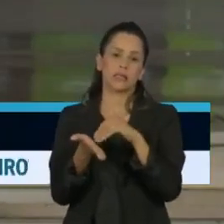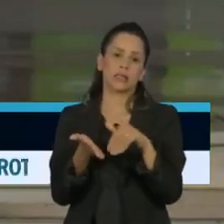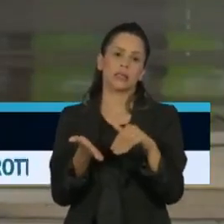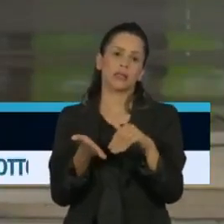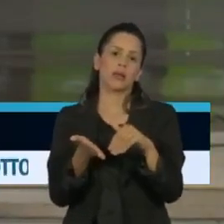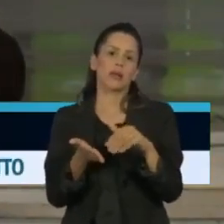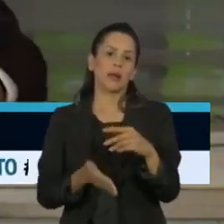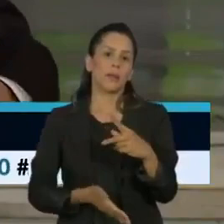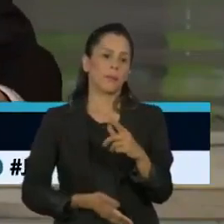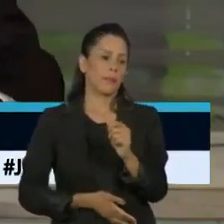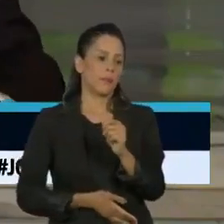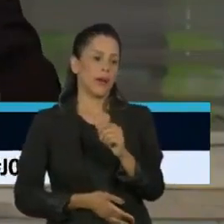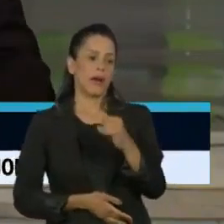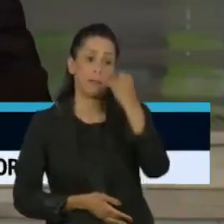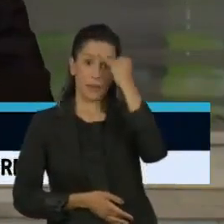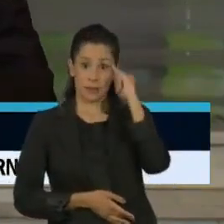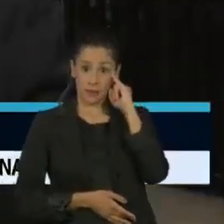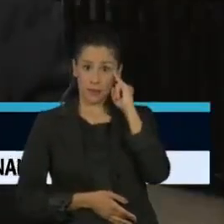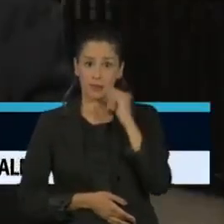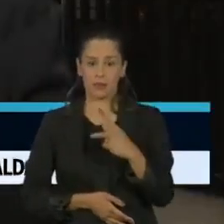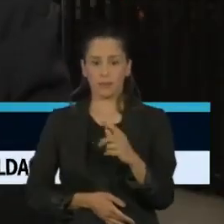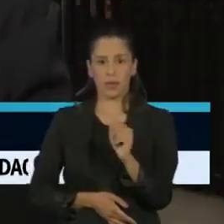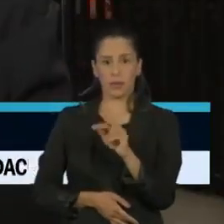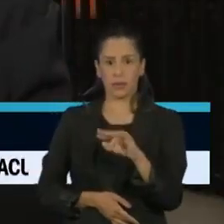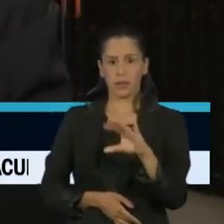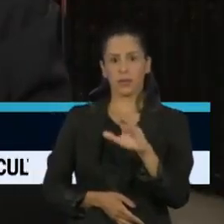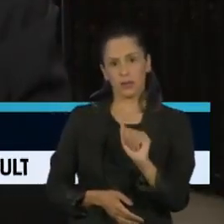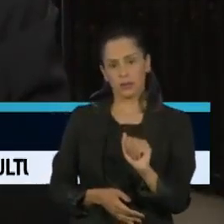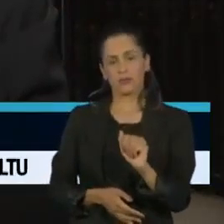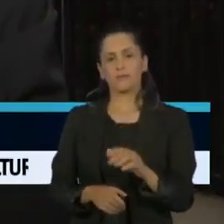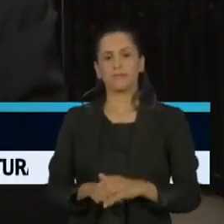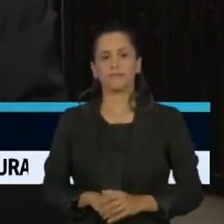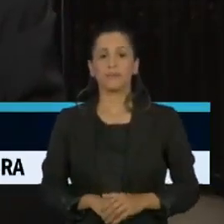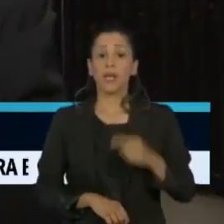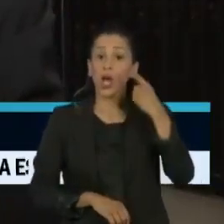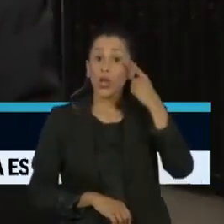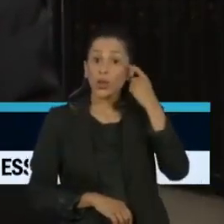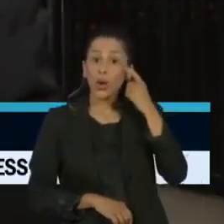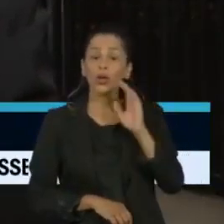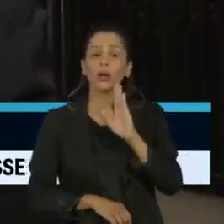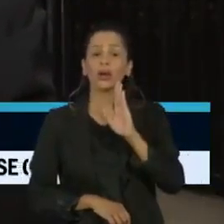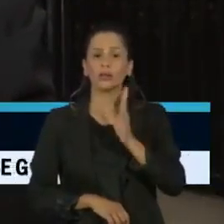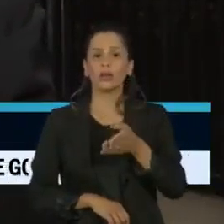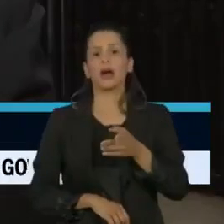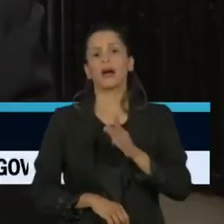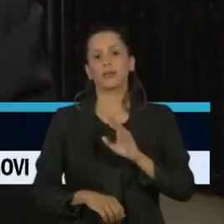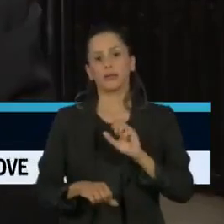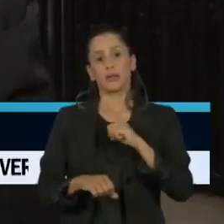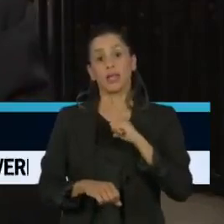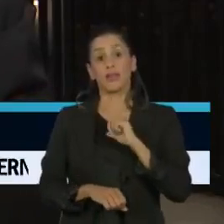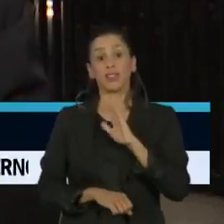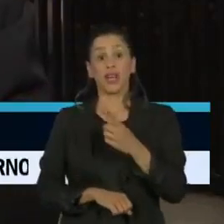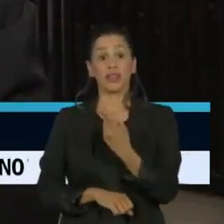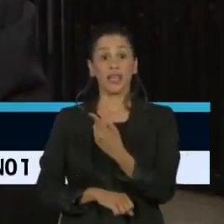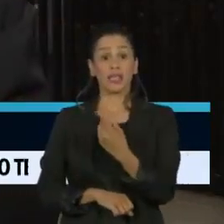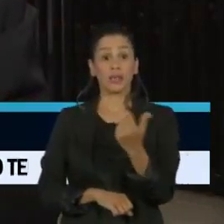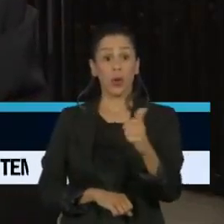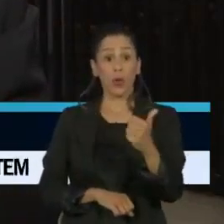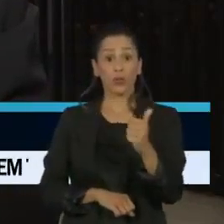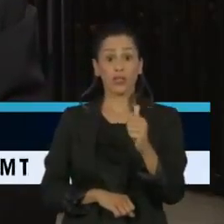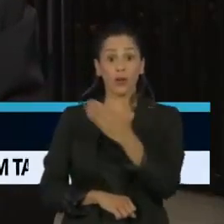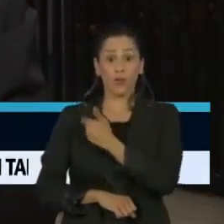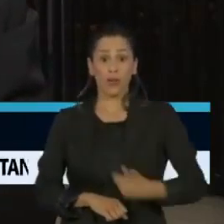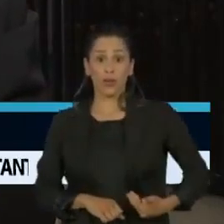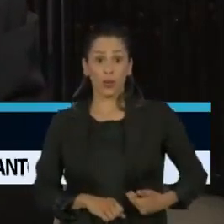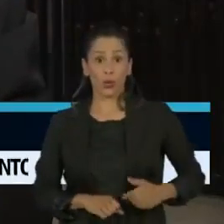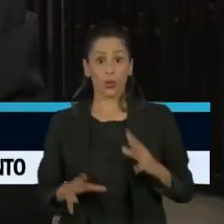Patrícia Ellen, do desenvolvimento econômico. João Dória é o 11º governador a testar positivo para o novo coronavírus. Até